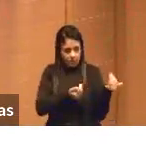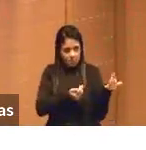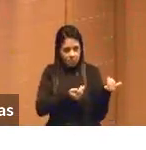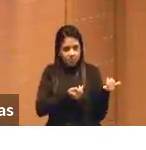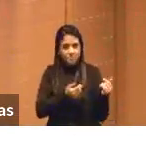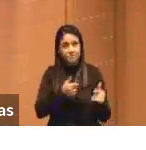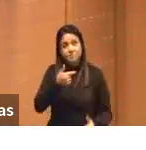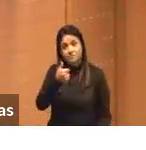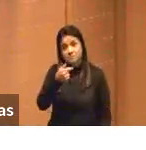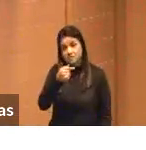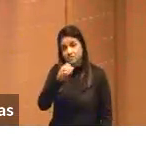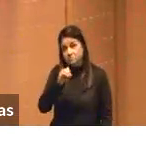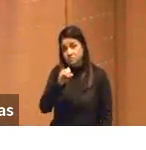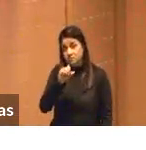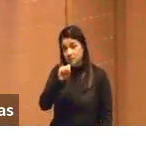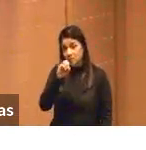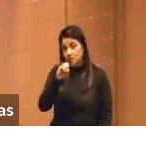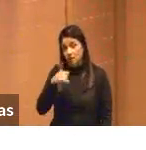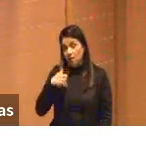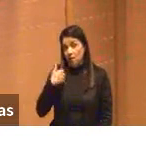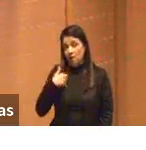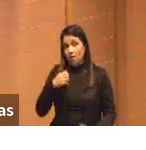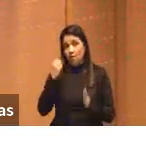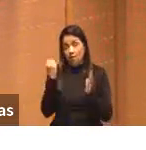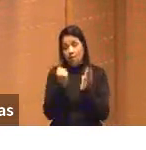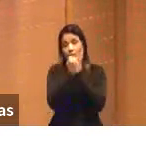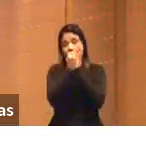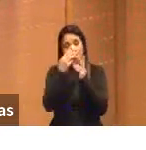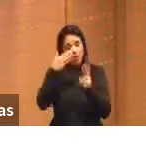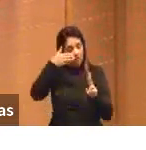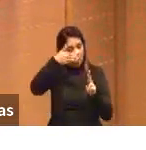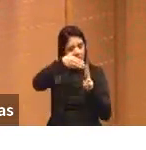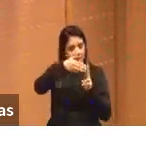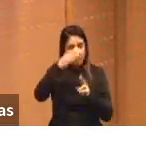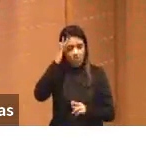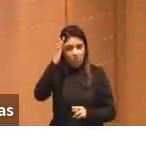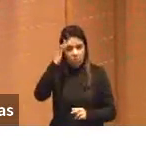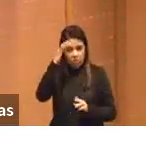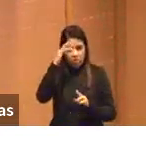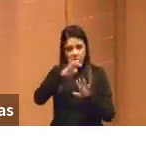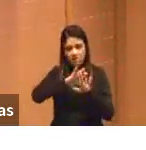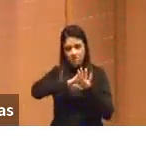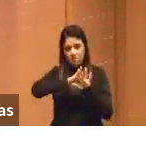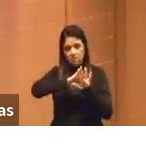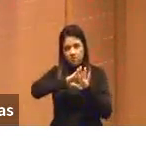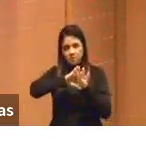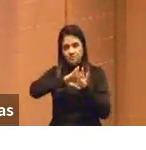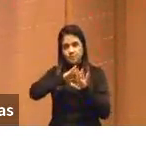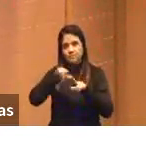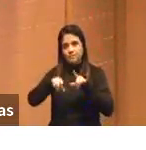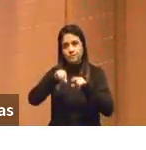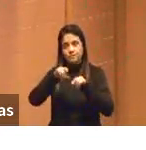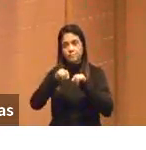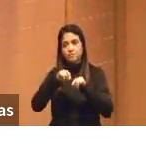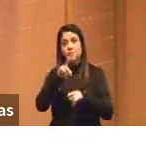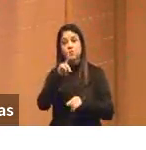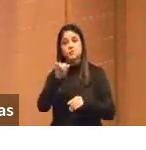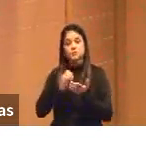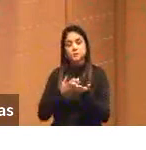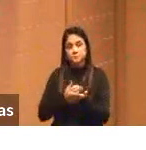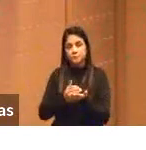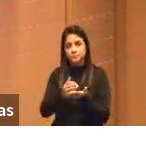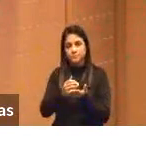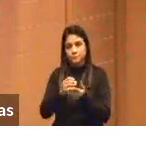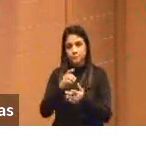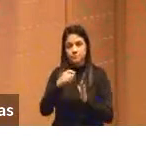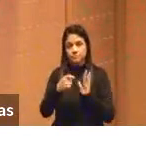70, 80 anos, dependendo do marco teórico que a gente escolha para datar o início da